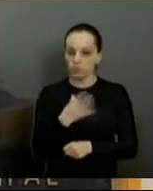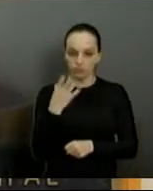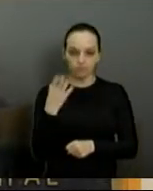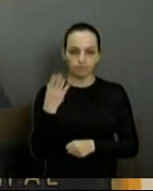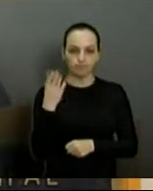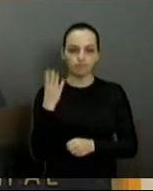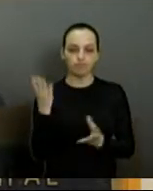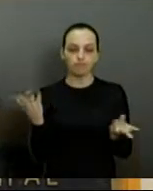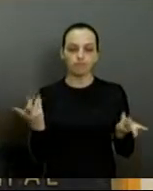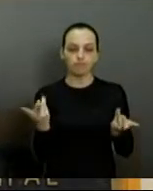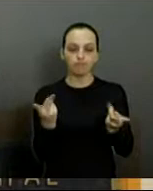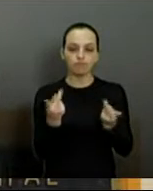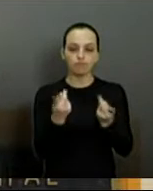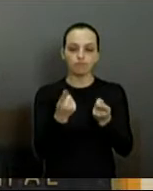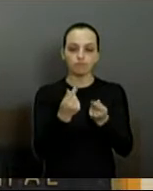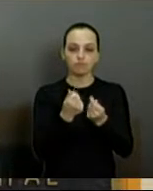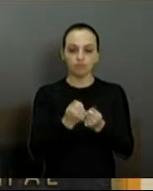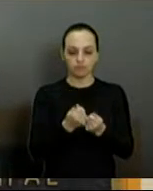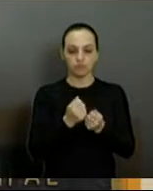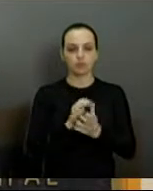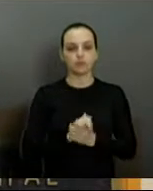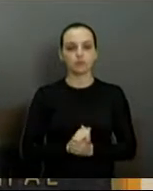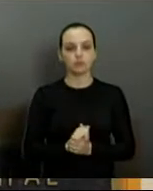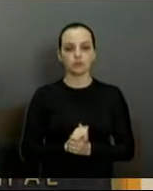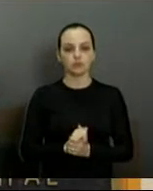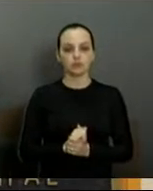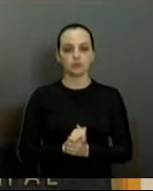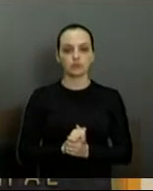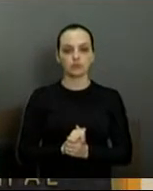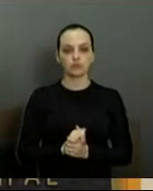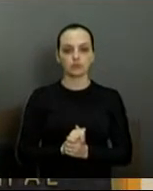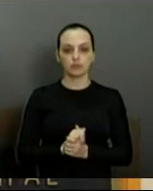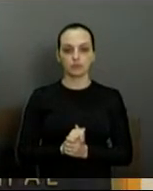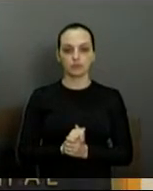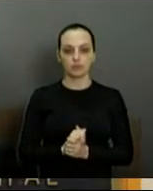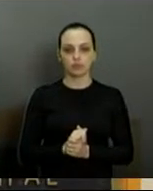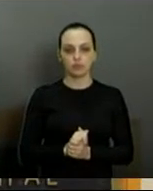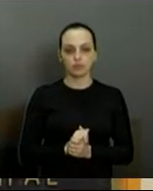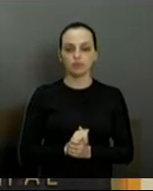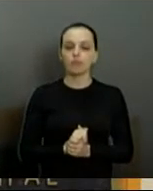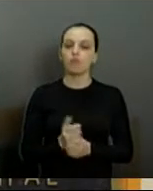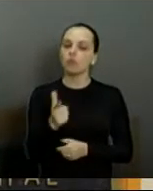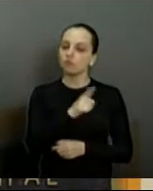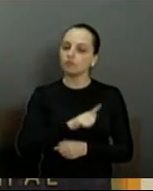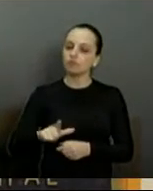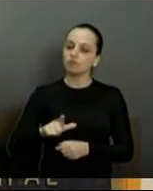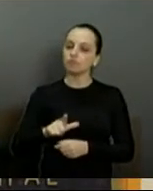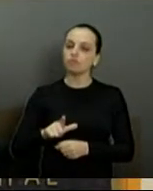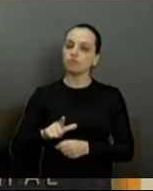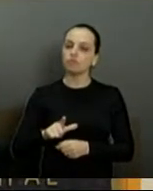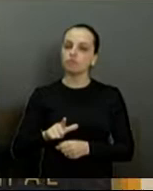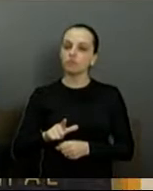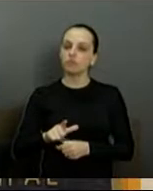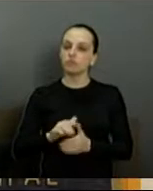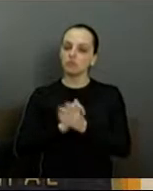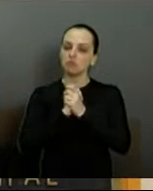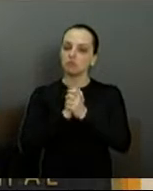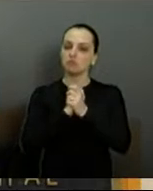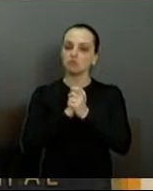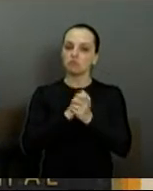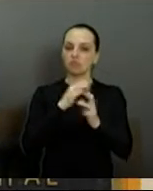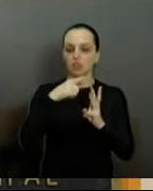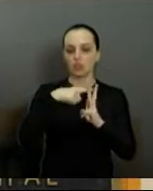Um exemplo de colégio aqui em Araraquara, Colégio Interativo. Mais uma vez, aos três proprietários,